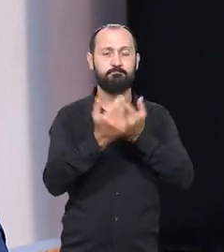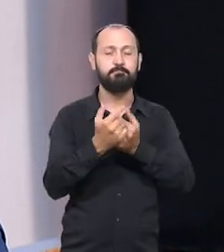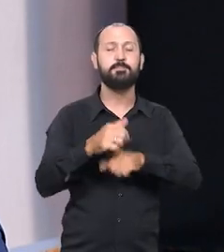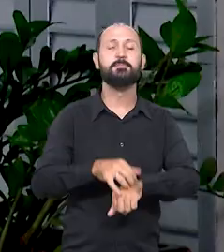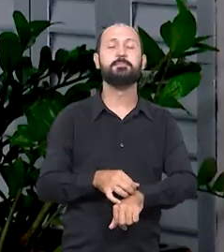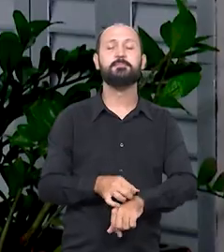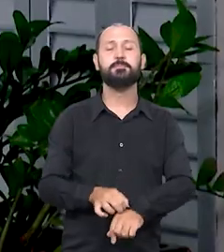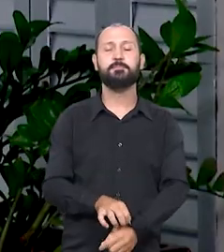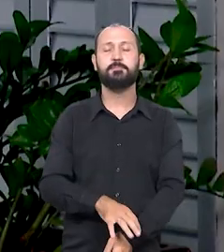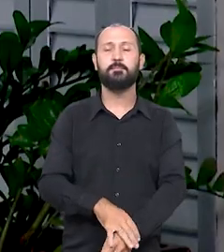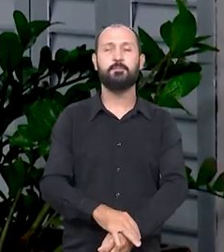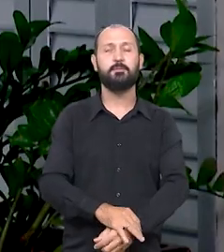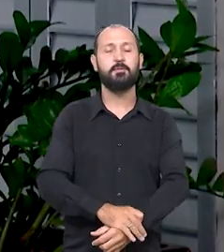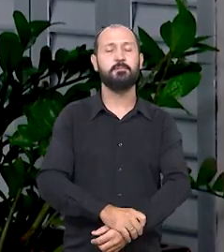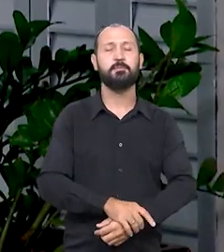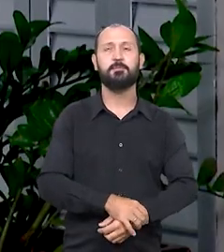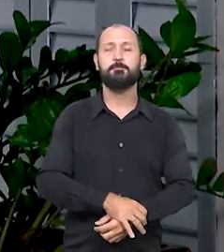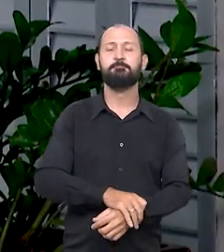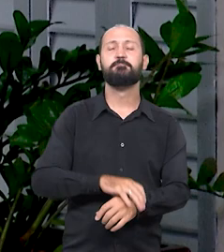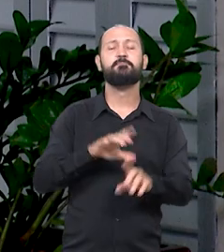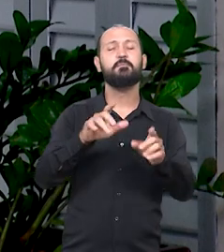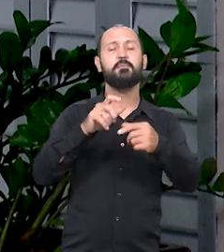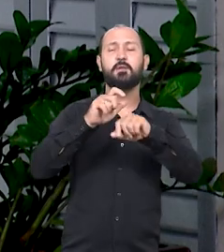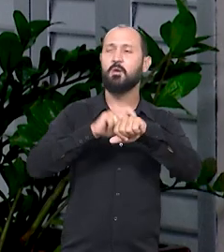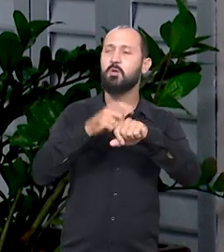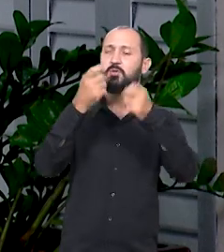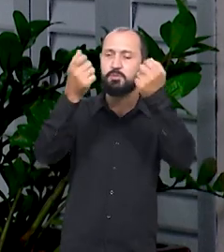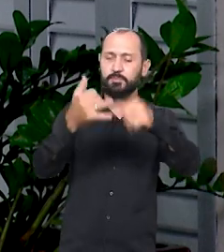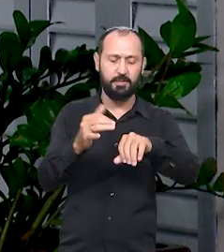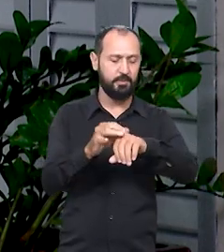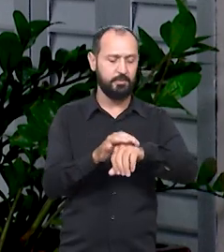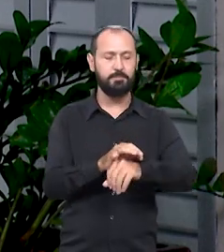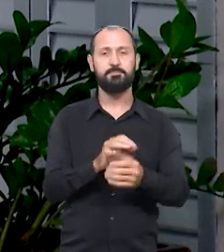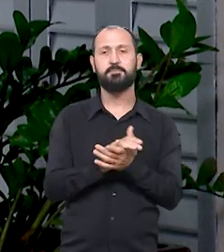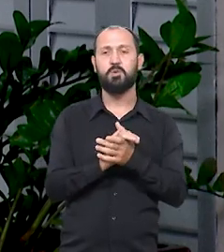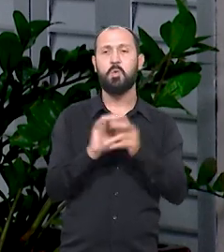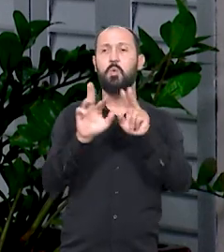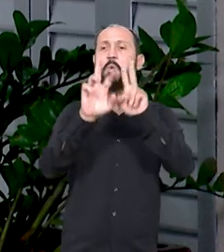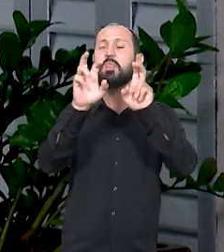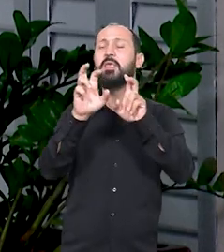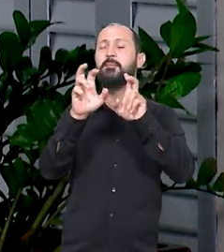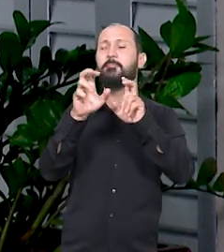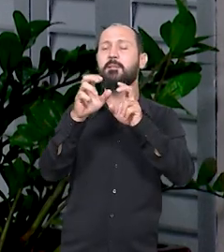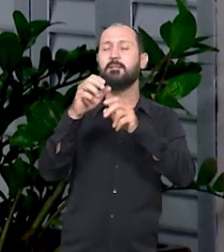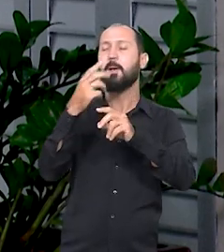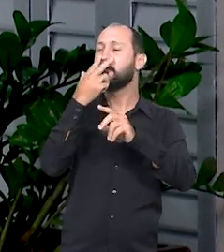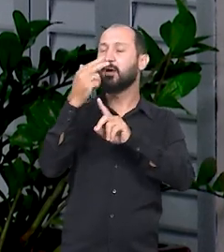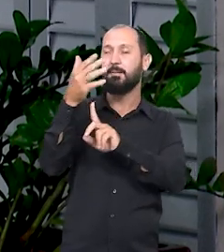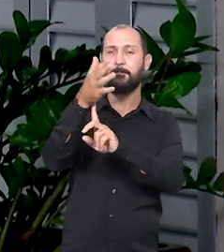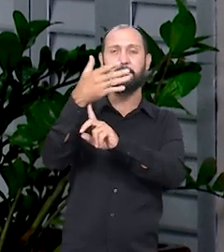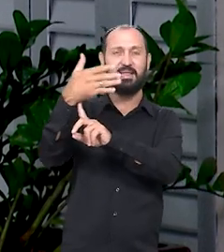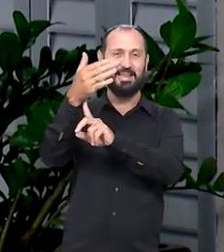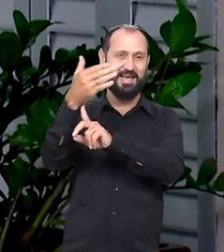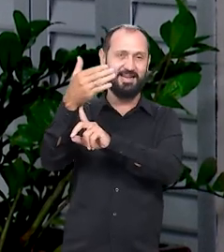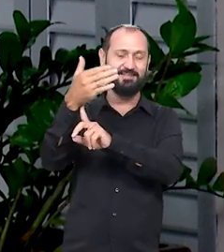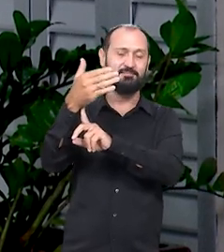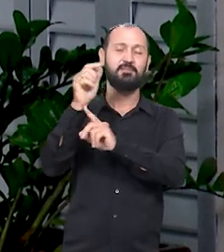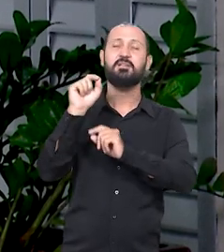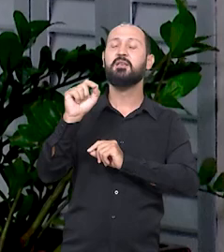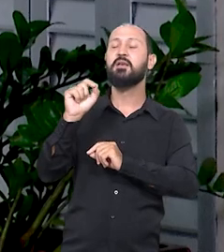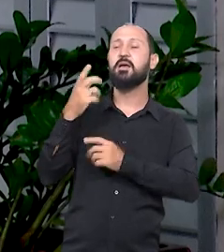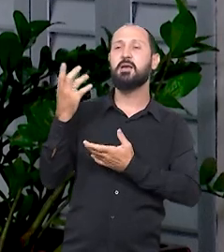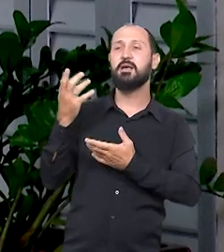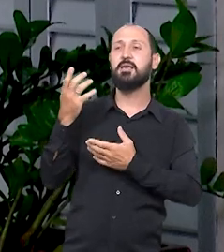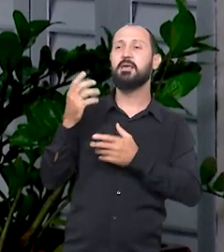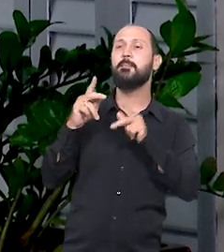Legislativa. Deputado, quando o senhor fala assim, as bandeiras, o que a população quer